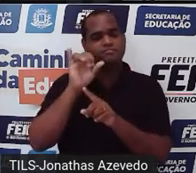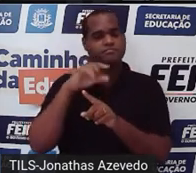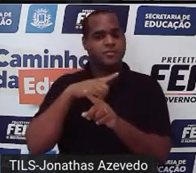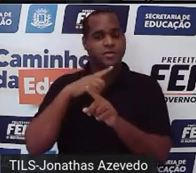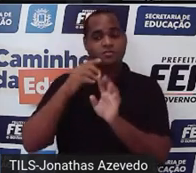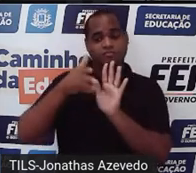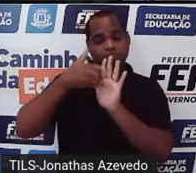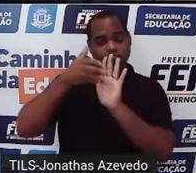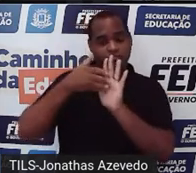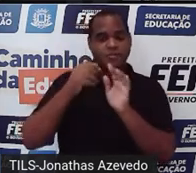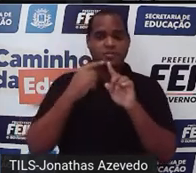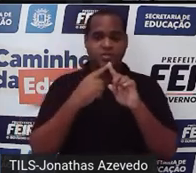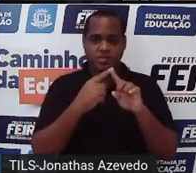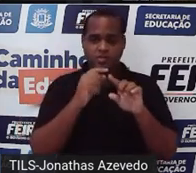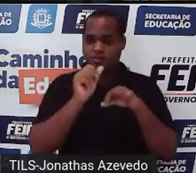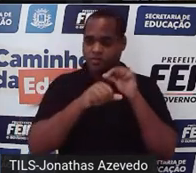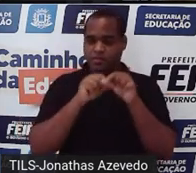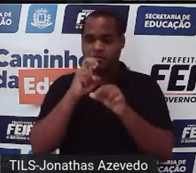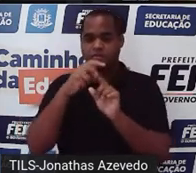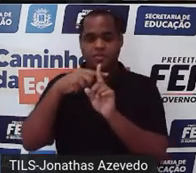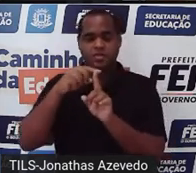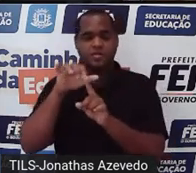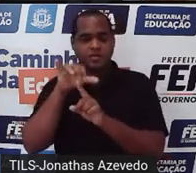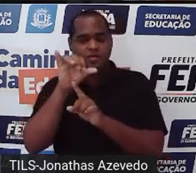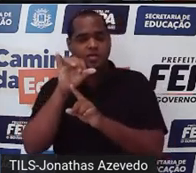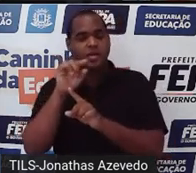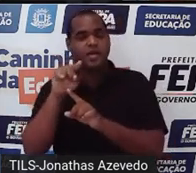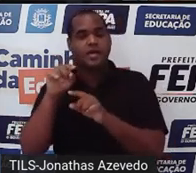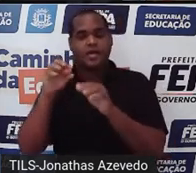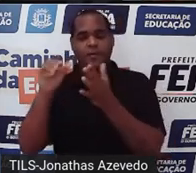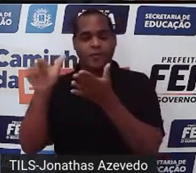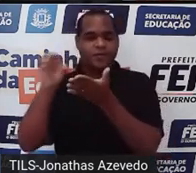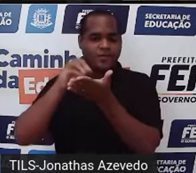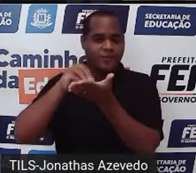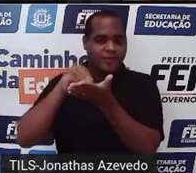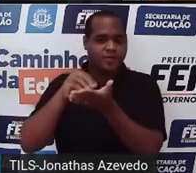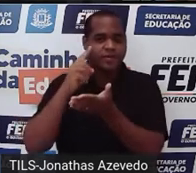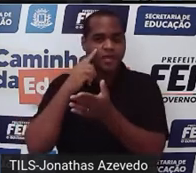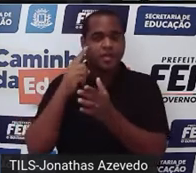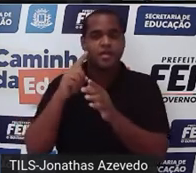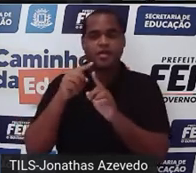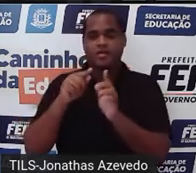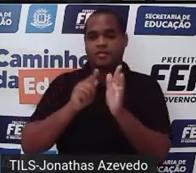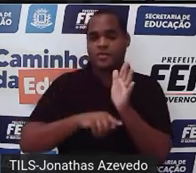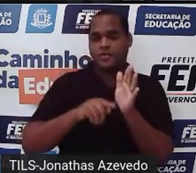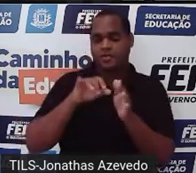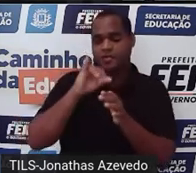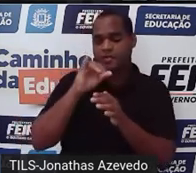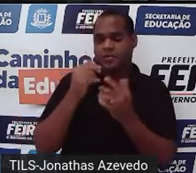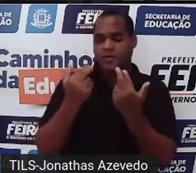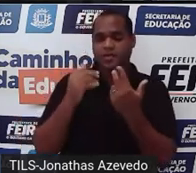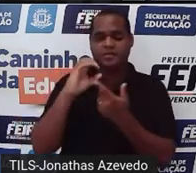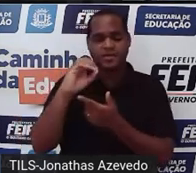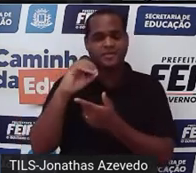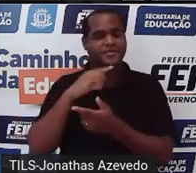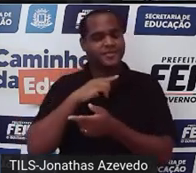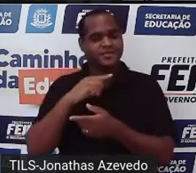tirei o x botei 5 mais y o resto da equação menos y igual a 0 tá bom?